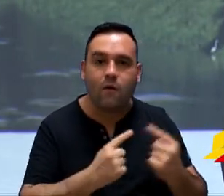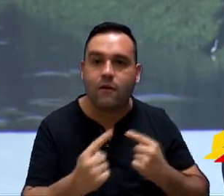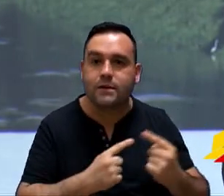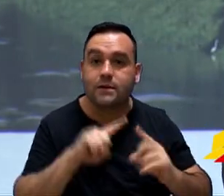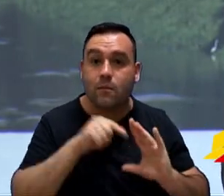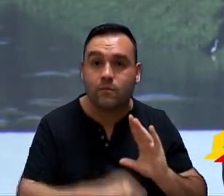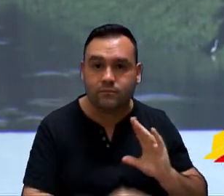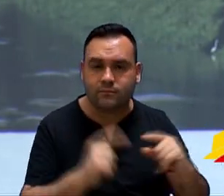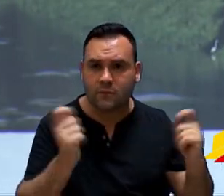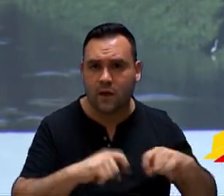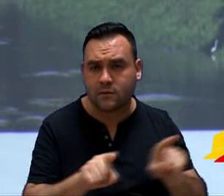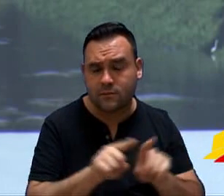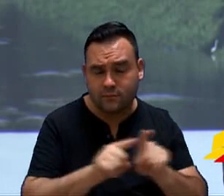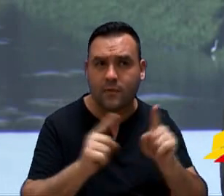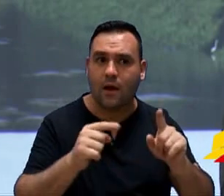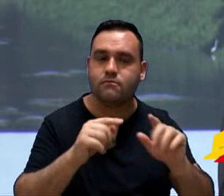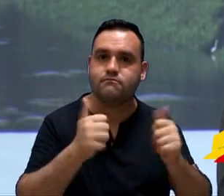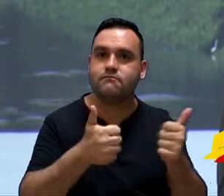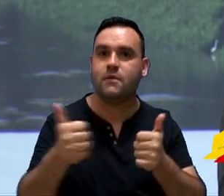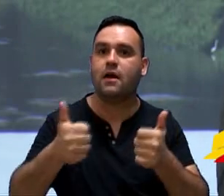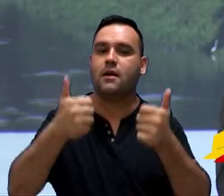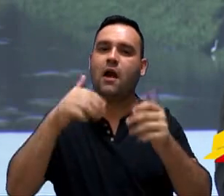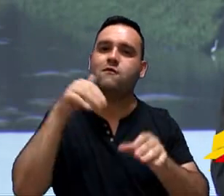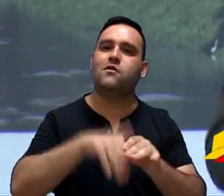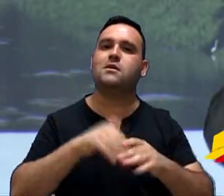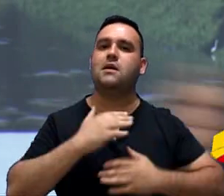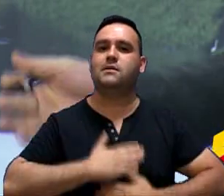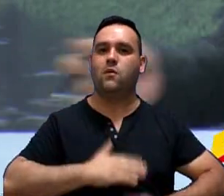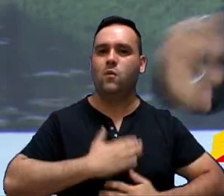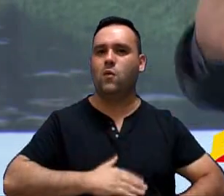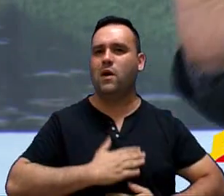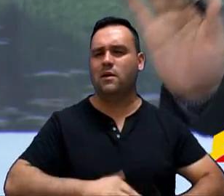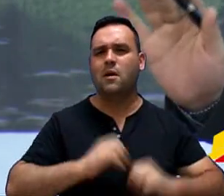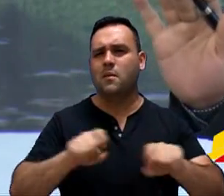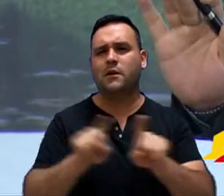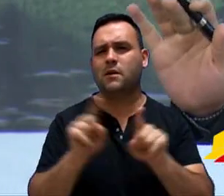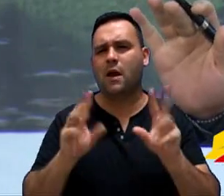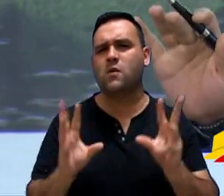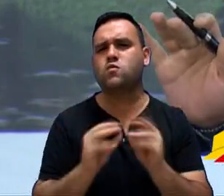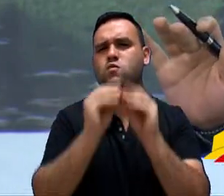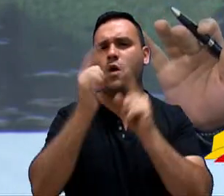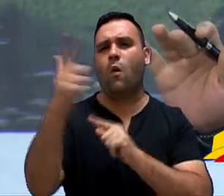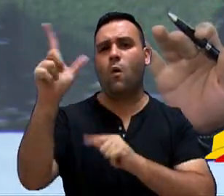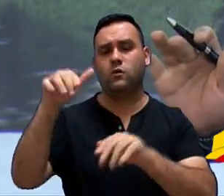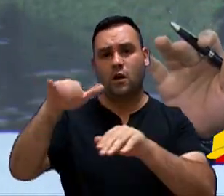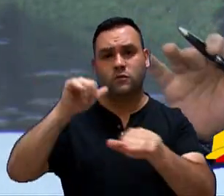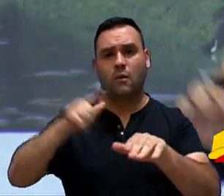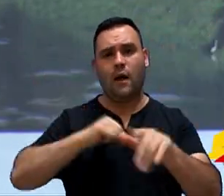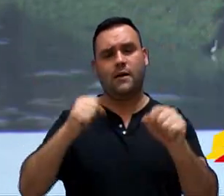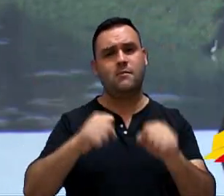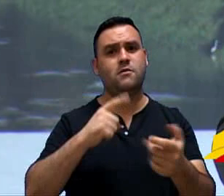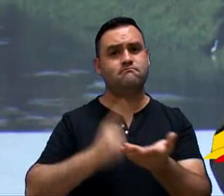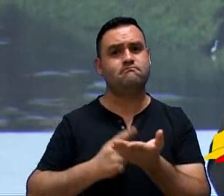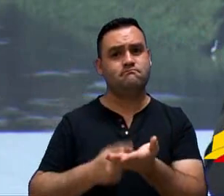aprofundada, e a gente vota com calma. Pode até chamar uma outra extraordinária, se for o caso.